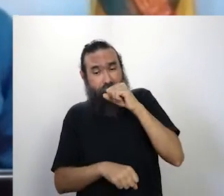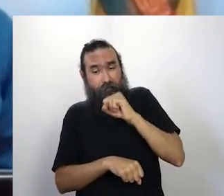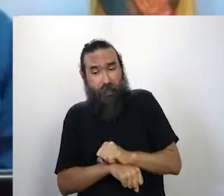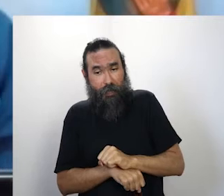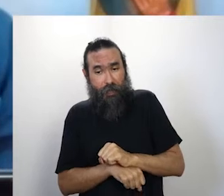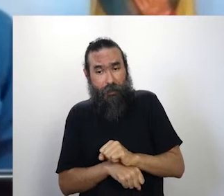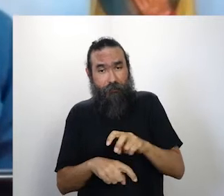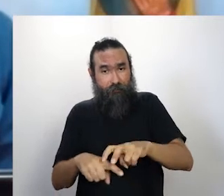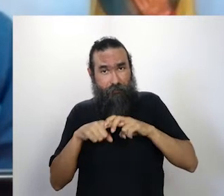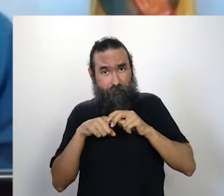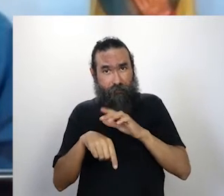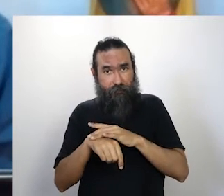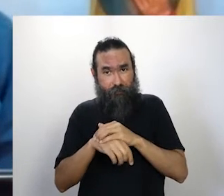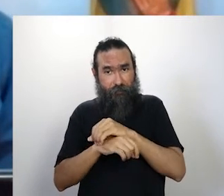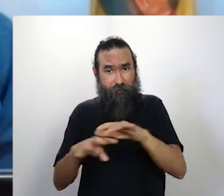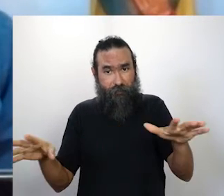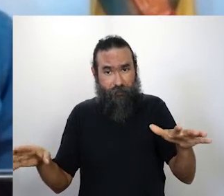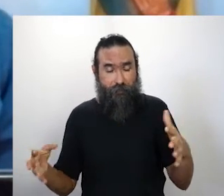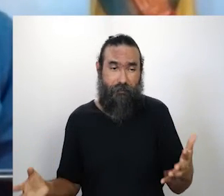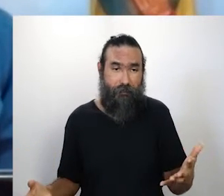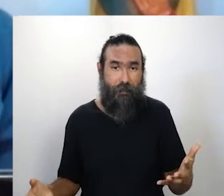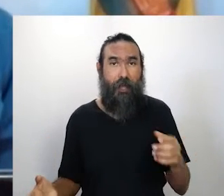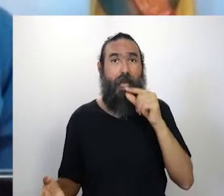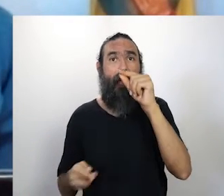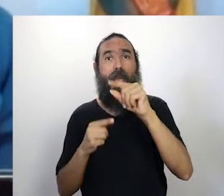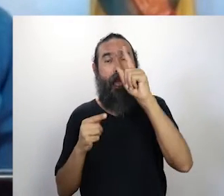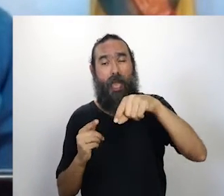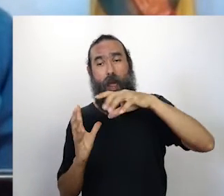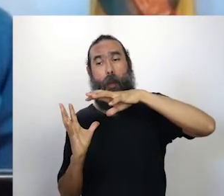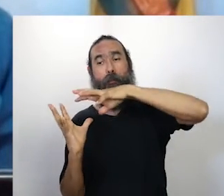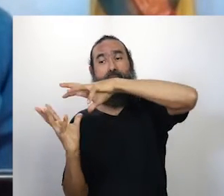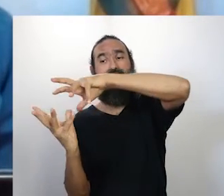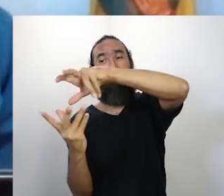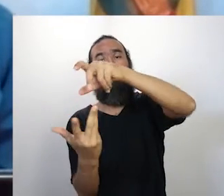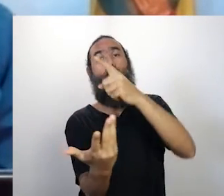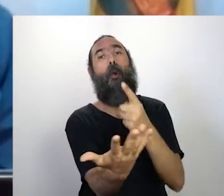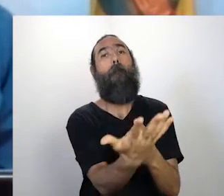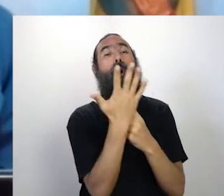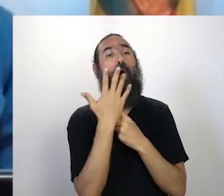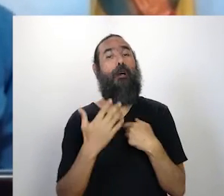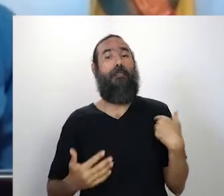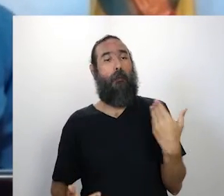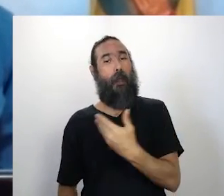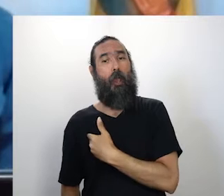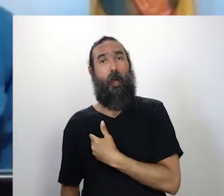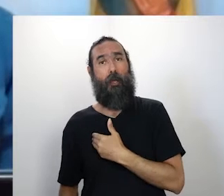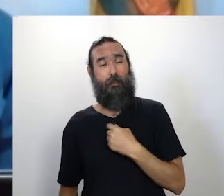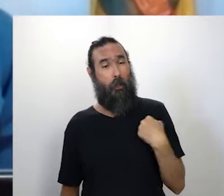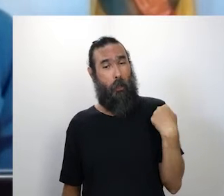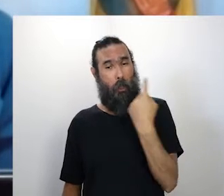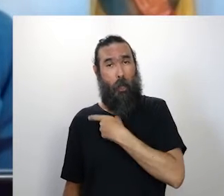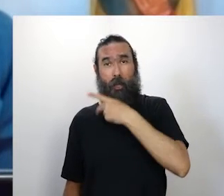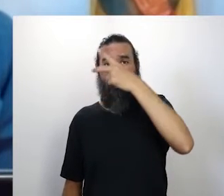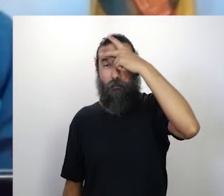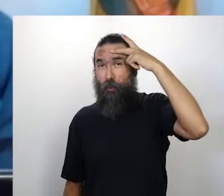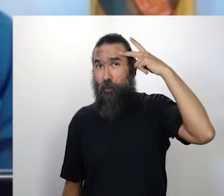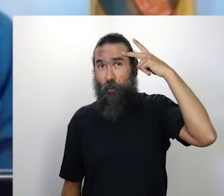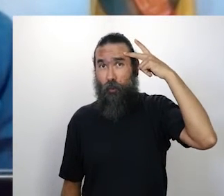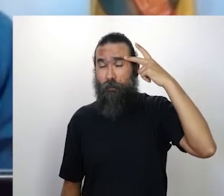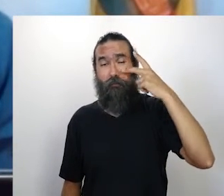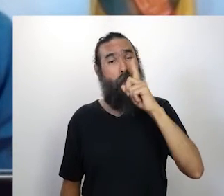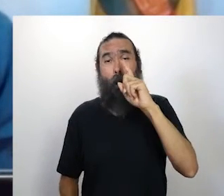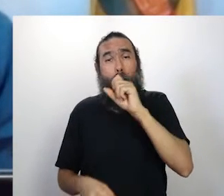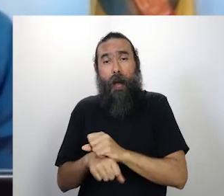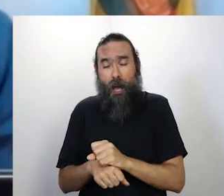de resposta que o planeta está dando para a gente e que o homem por ele não parava. E eu não estou falando de quem faz arte, porque o